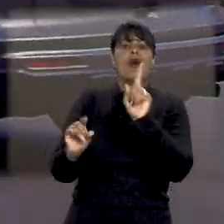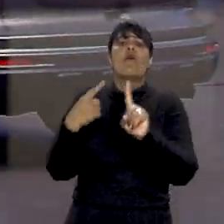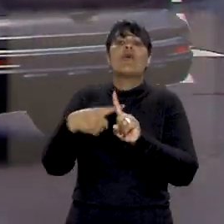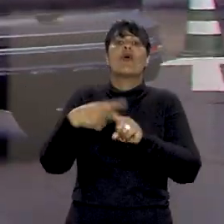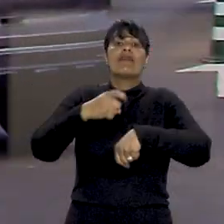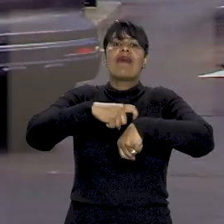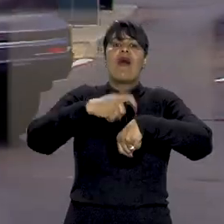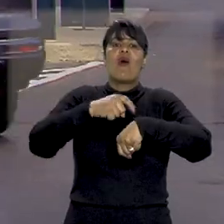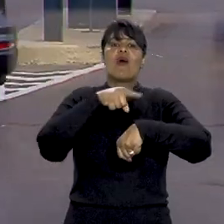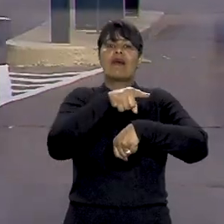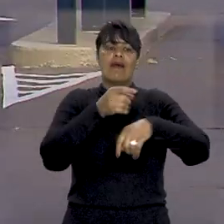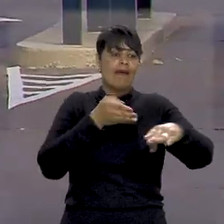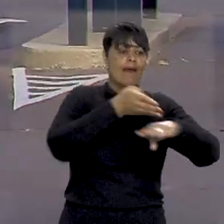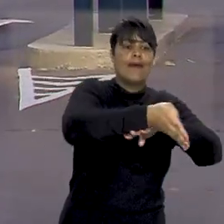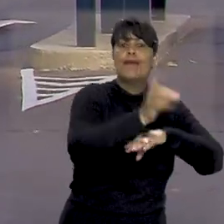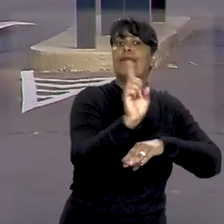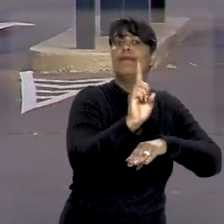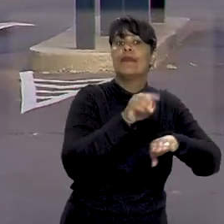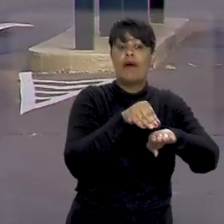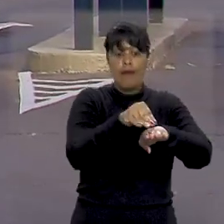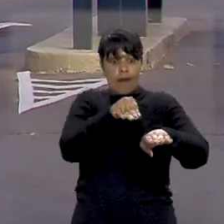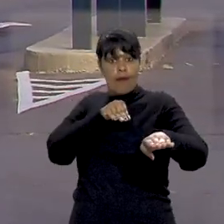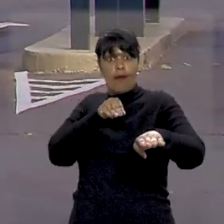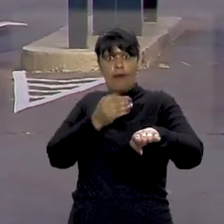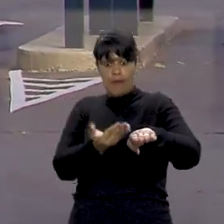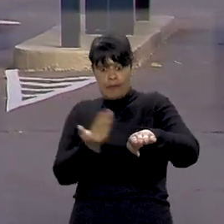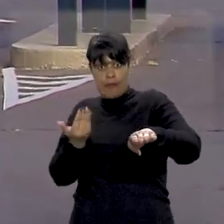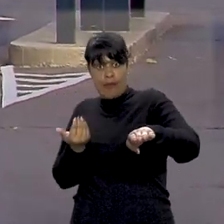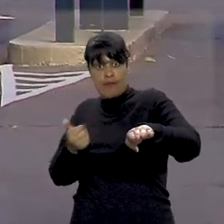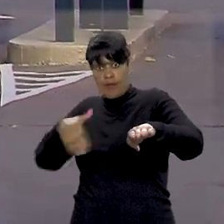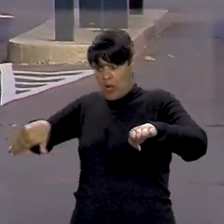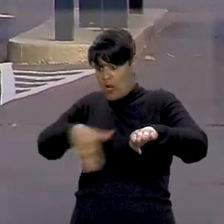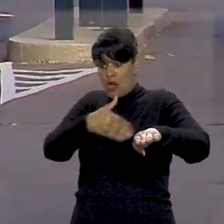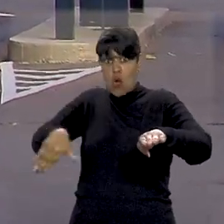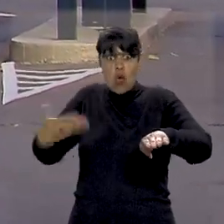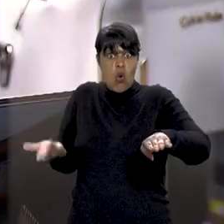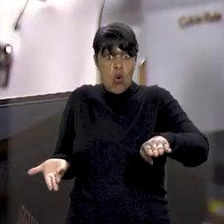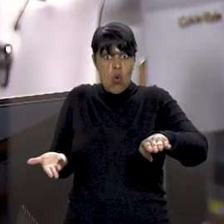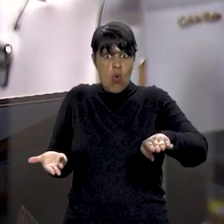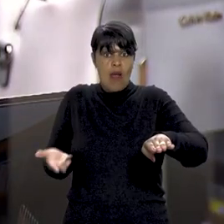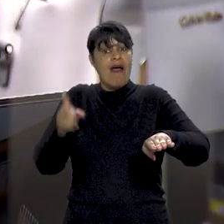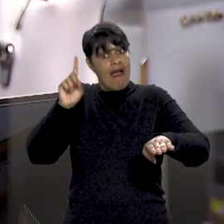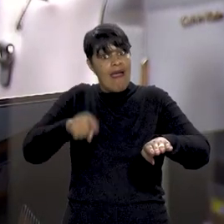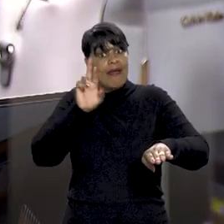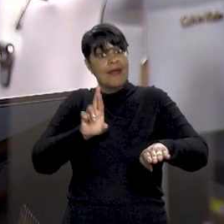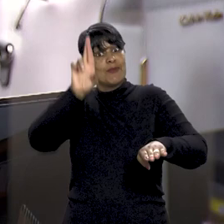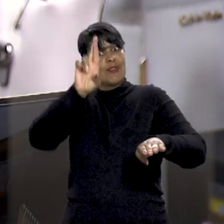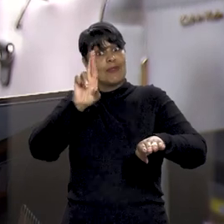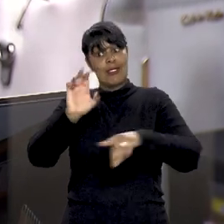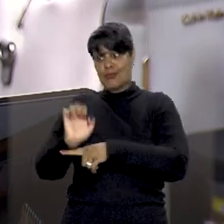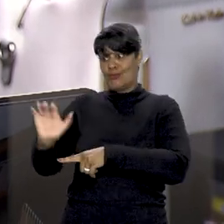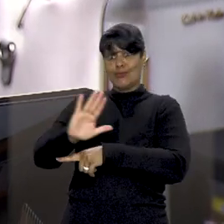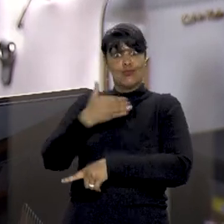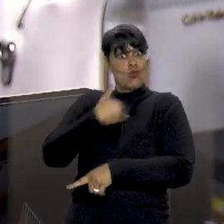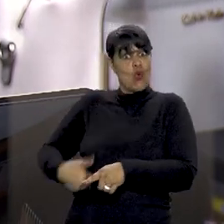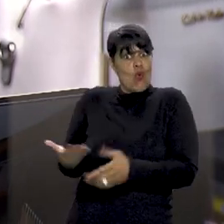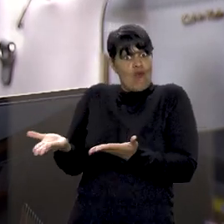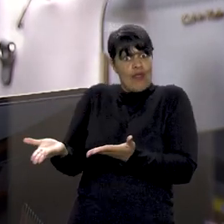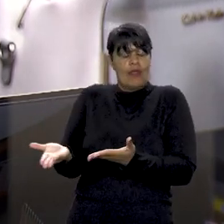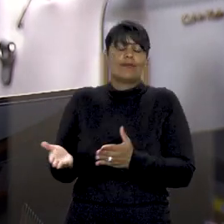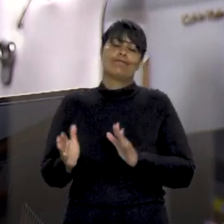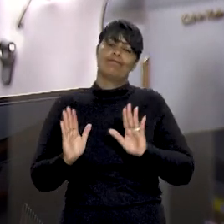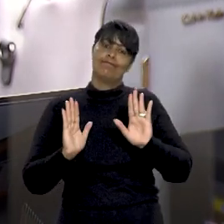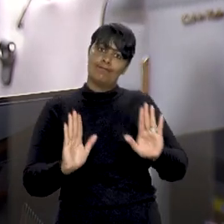roubo o veículo ainda se encontrava na via pública responsabilidade do Estado. A relatora no STJ, a ministra Nancy